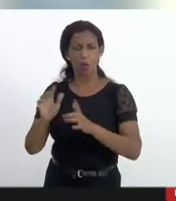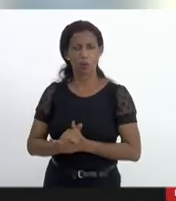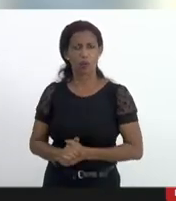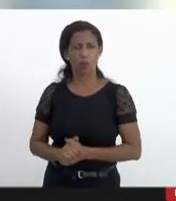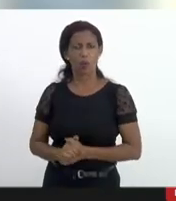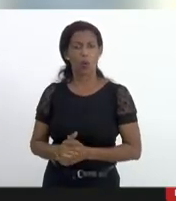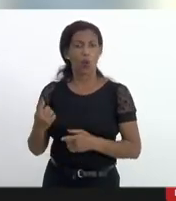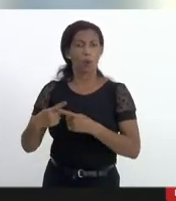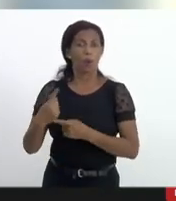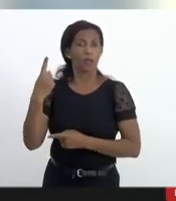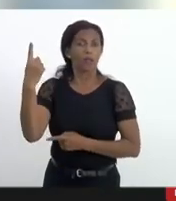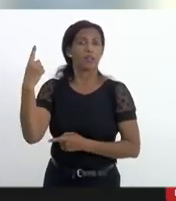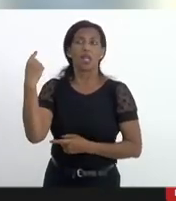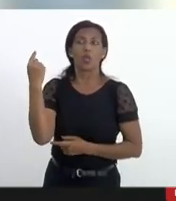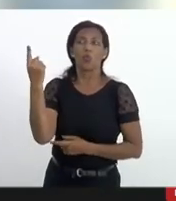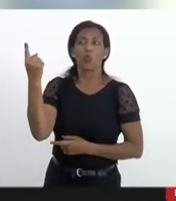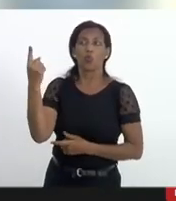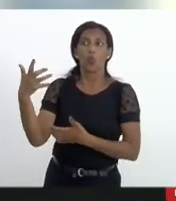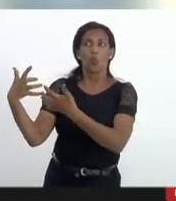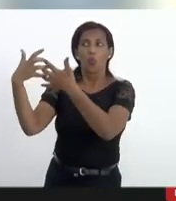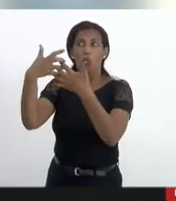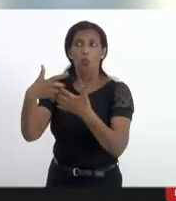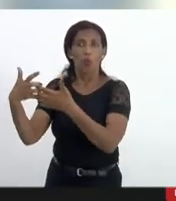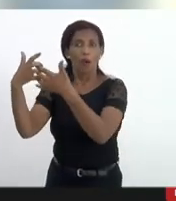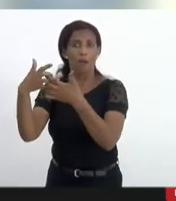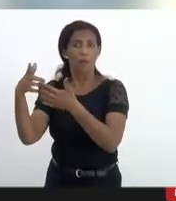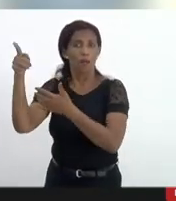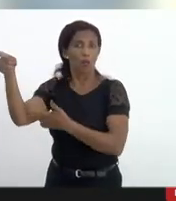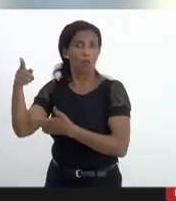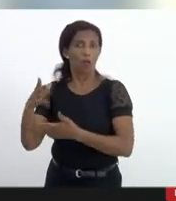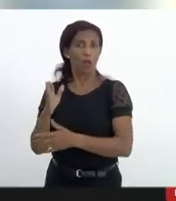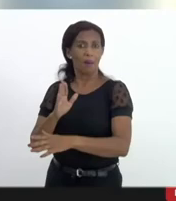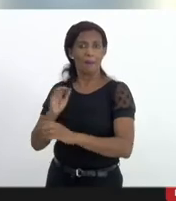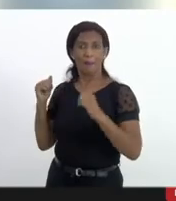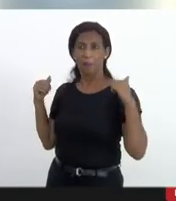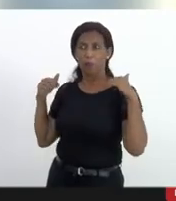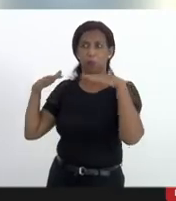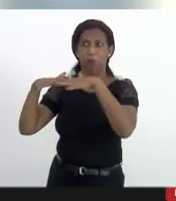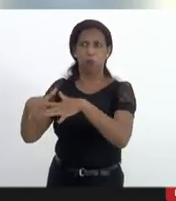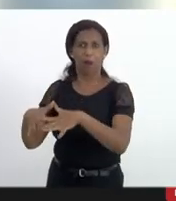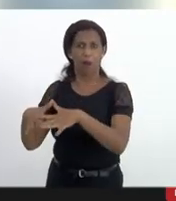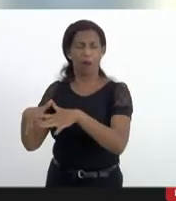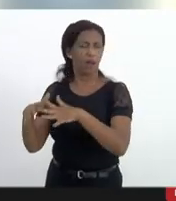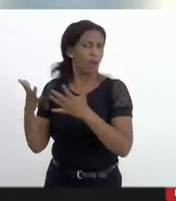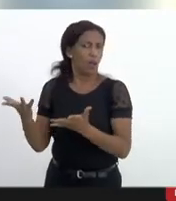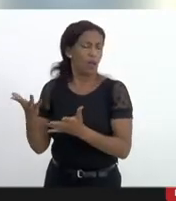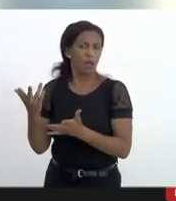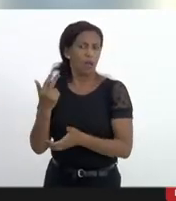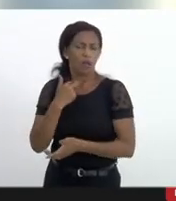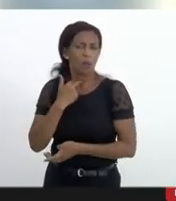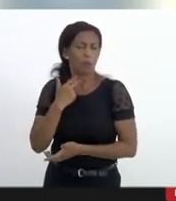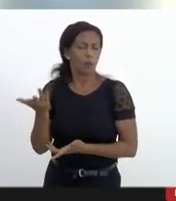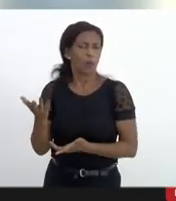justifica a entrada da polícia para a realização de uma grande operação policial